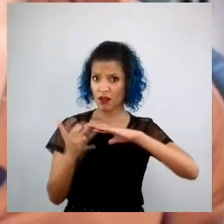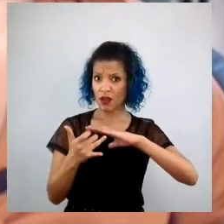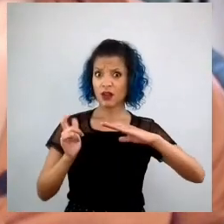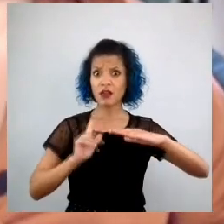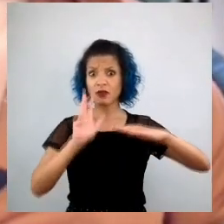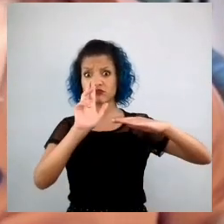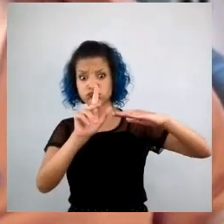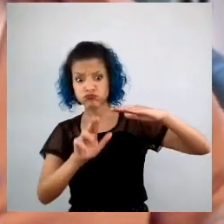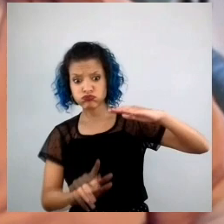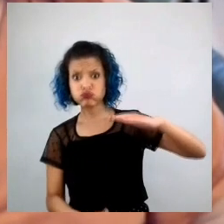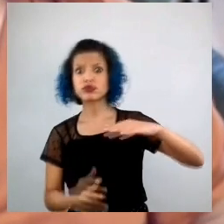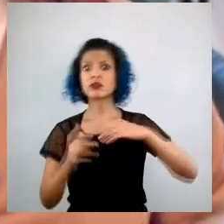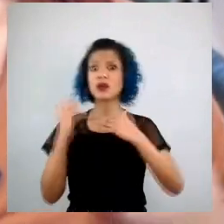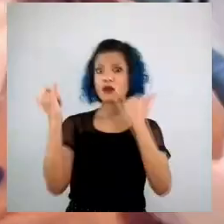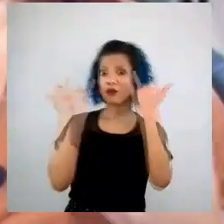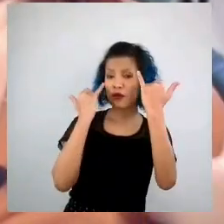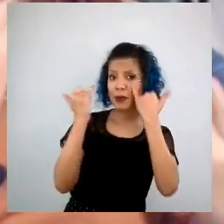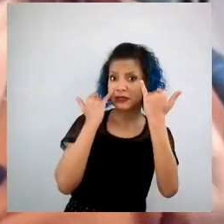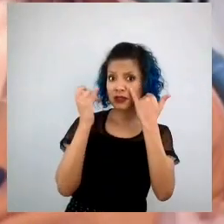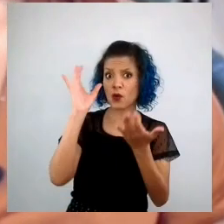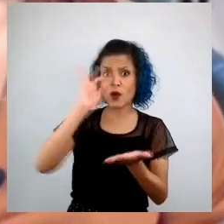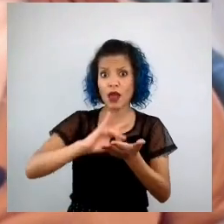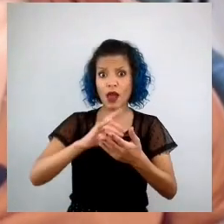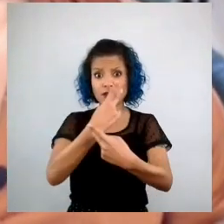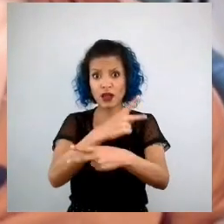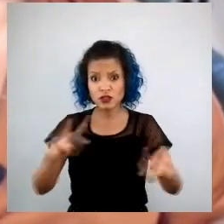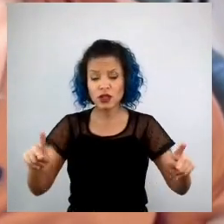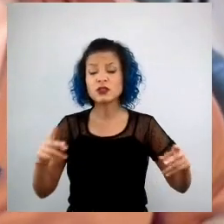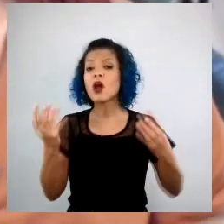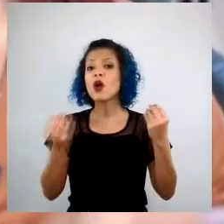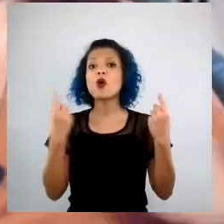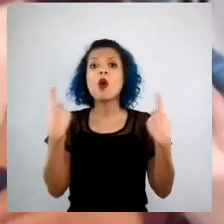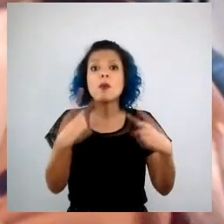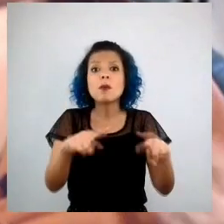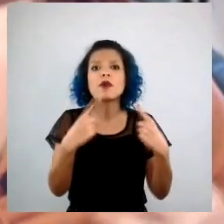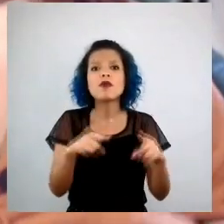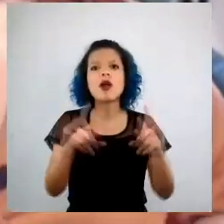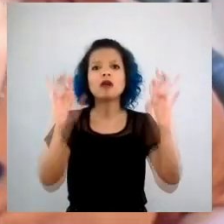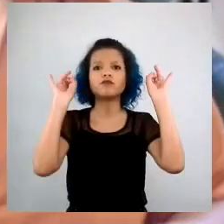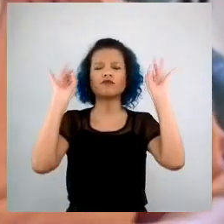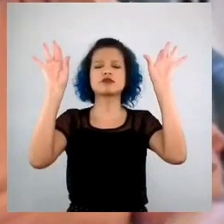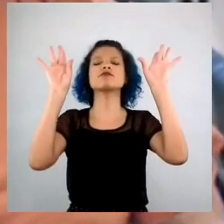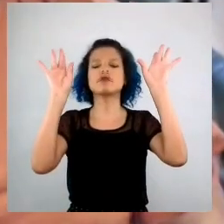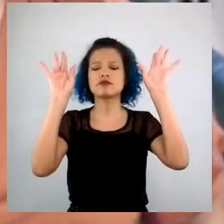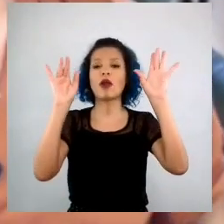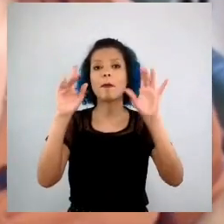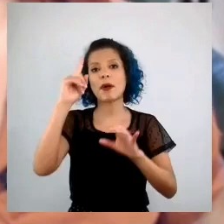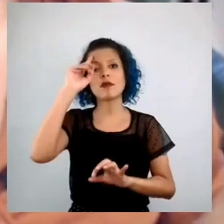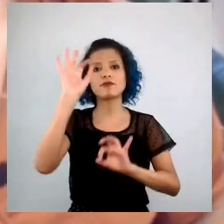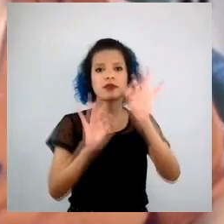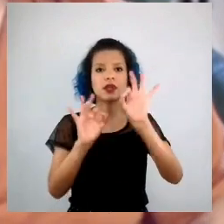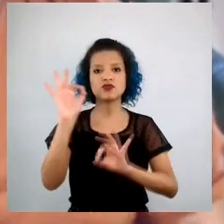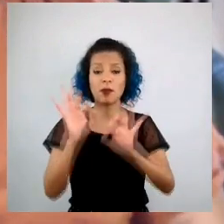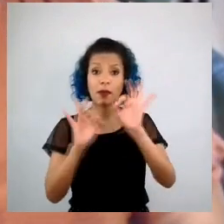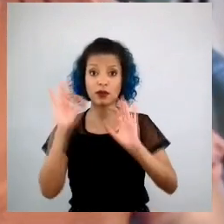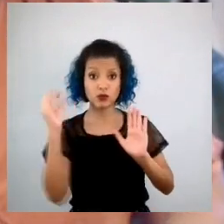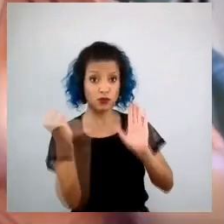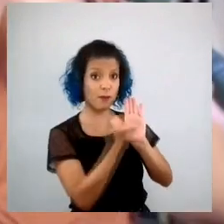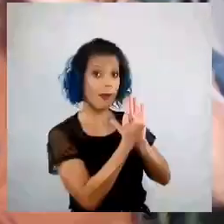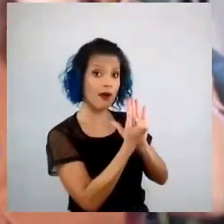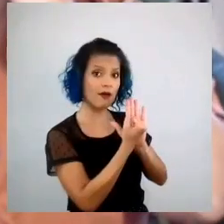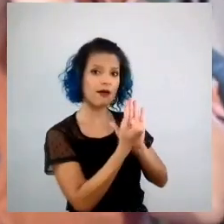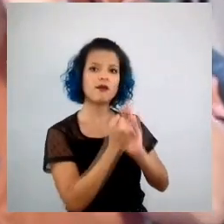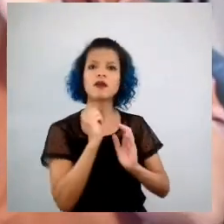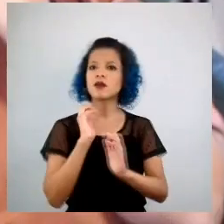Como selecionar os insights essenciais para aplicar no planejamento de marca e comunicação? Bom, para falar sobre isso,